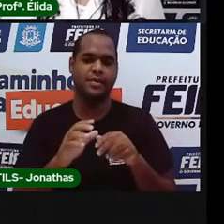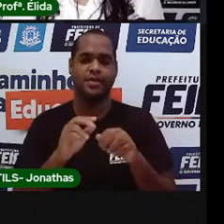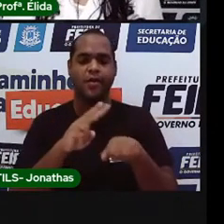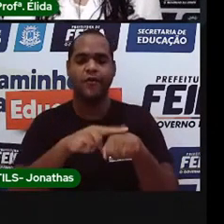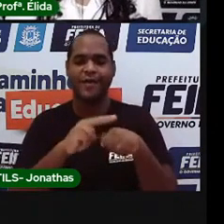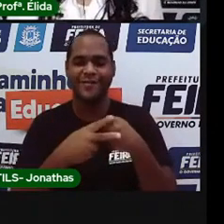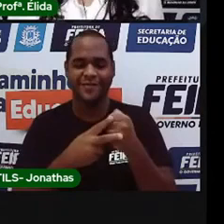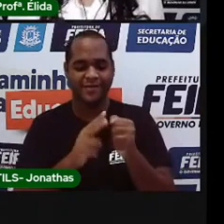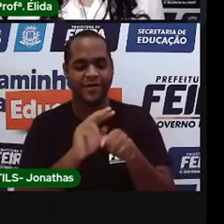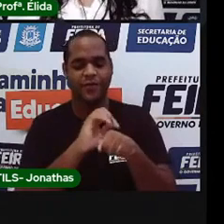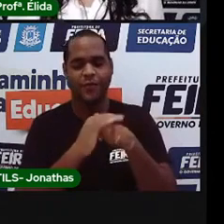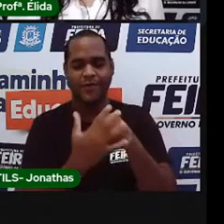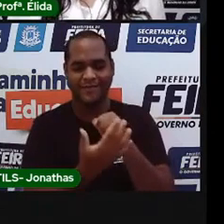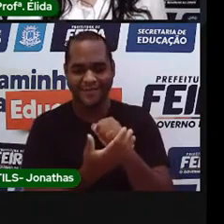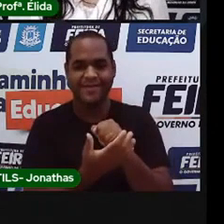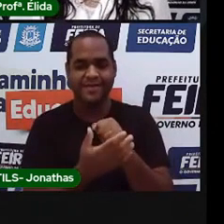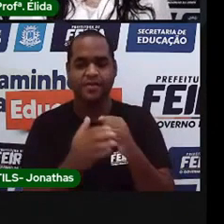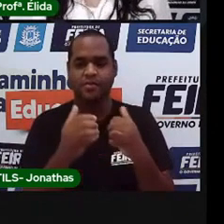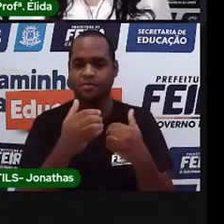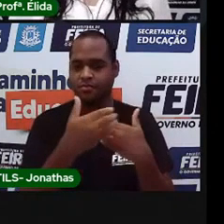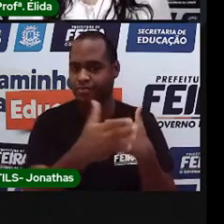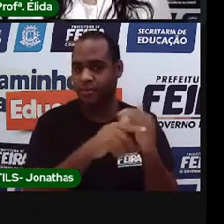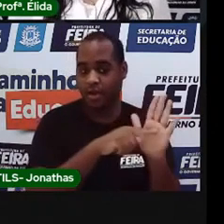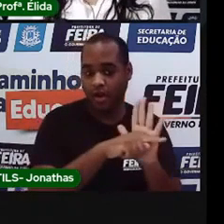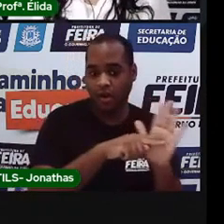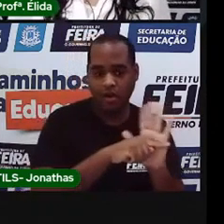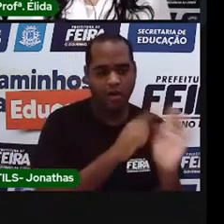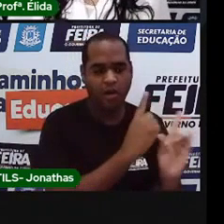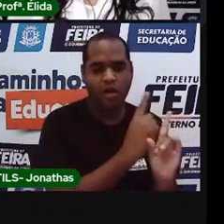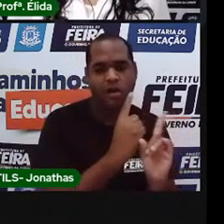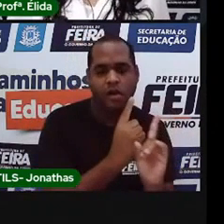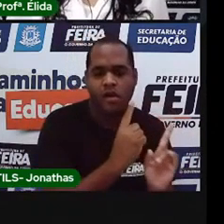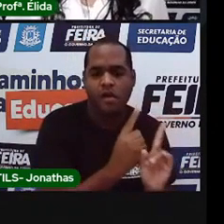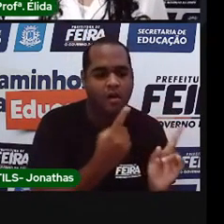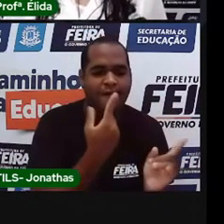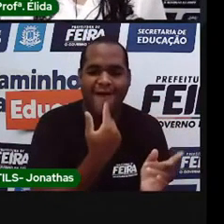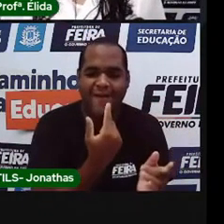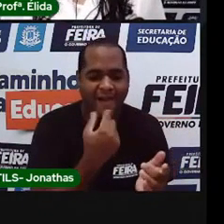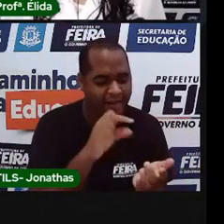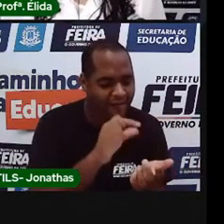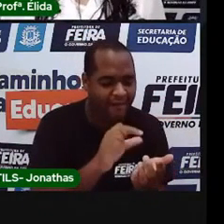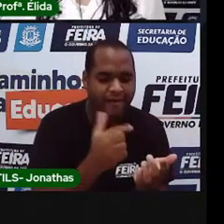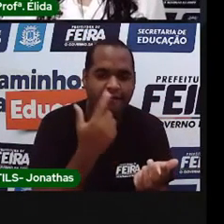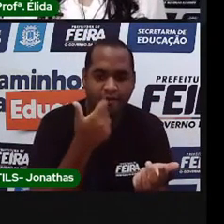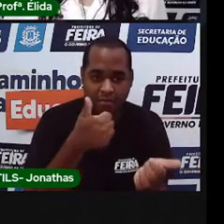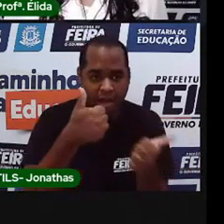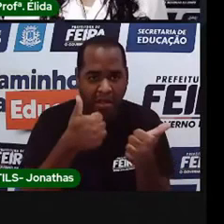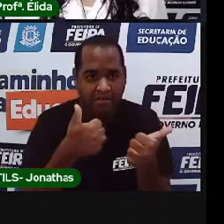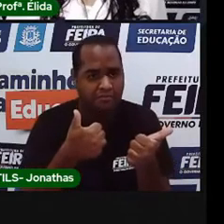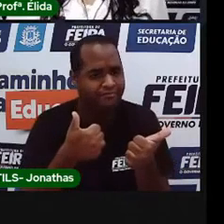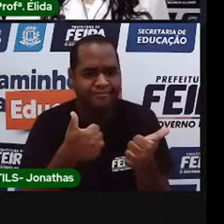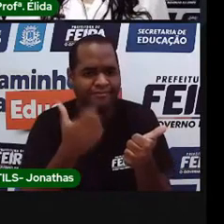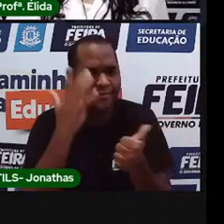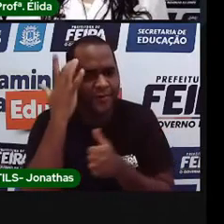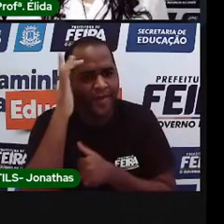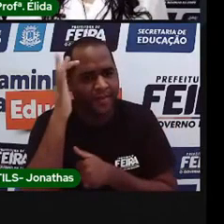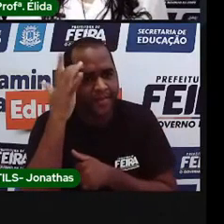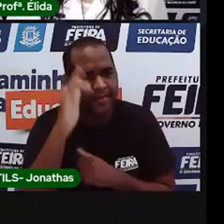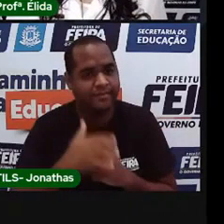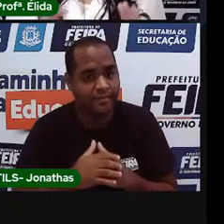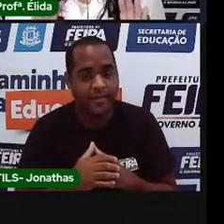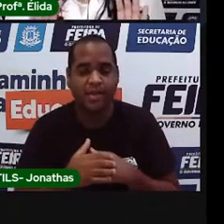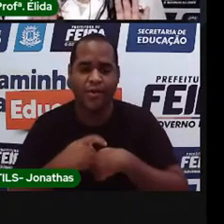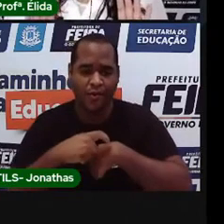para o outro, porque até fazer o exame, ninguém sabe quem está contaminado. Estamos distantes por um